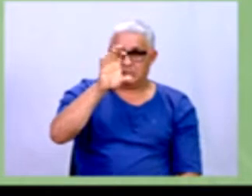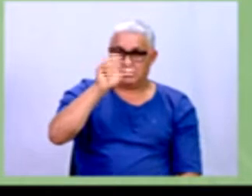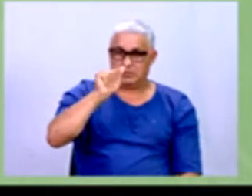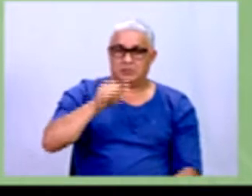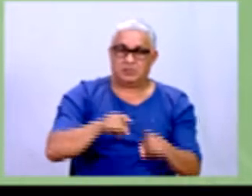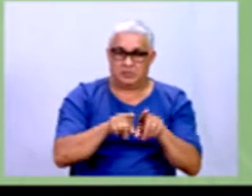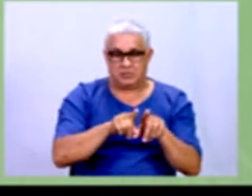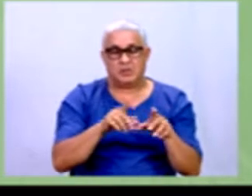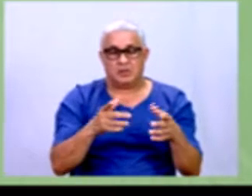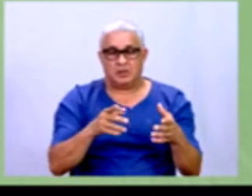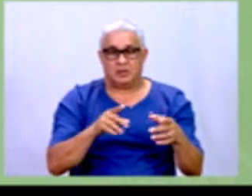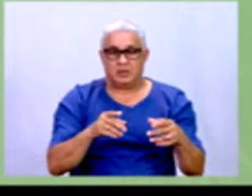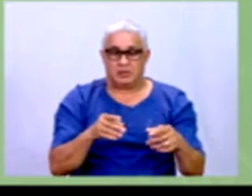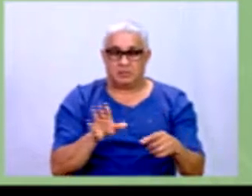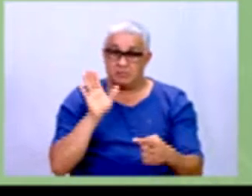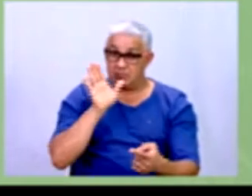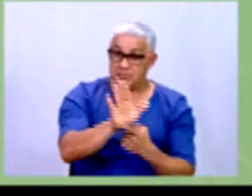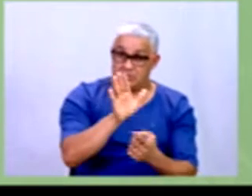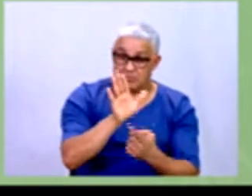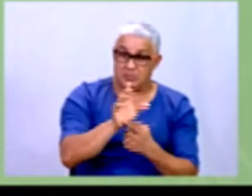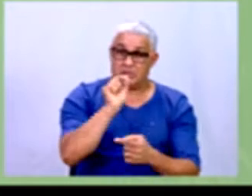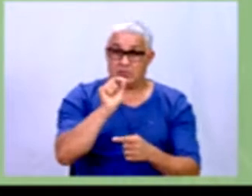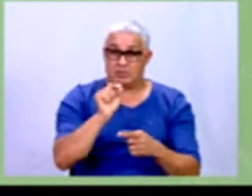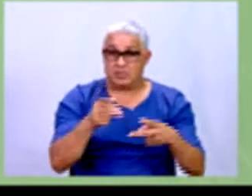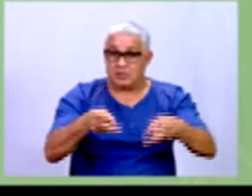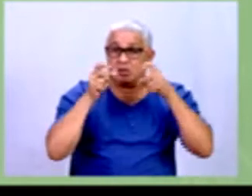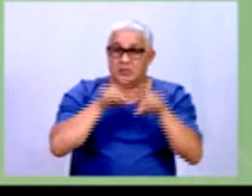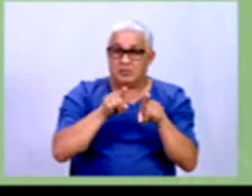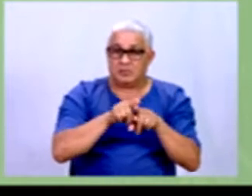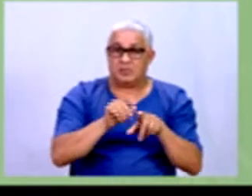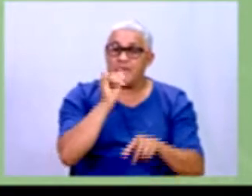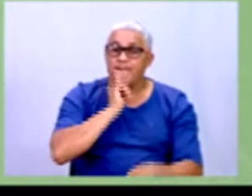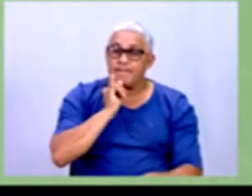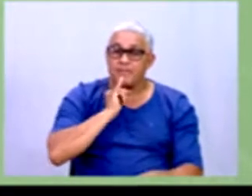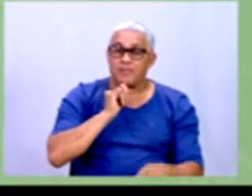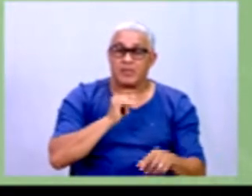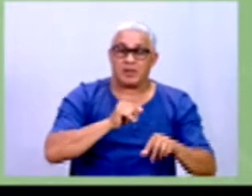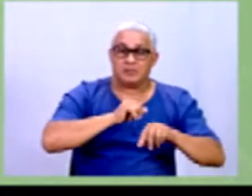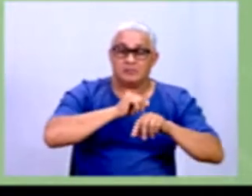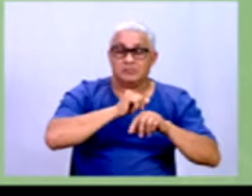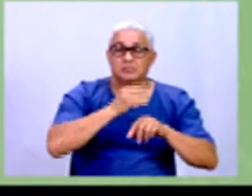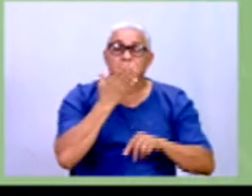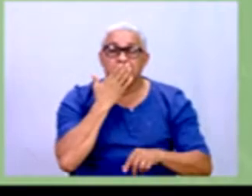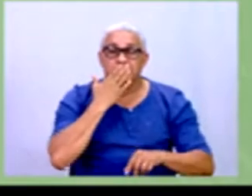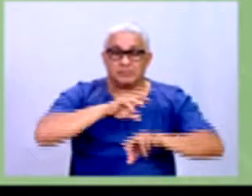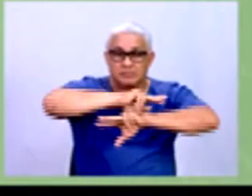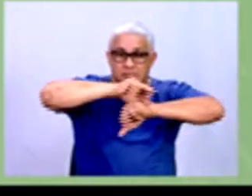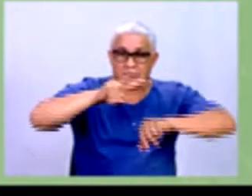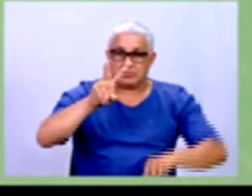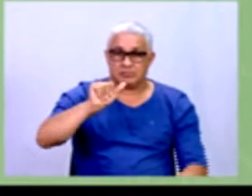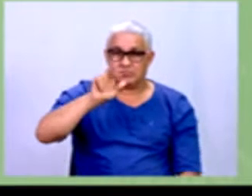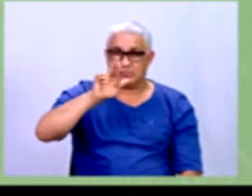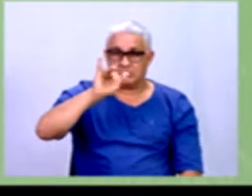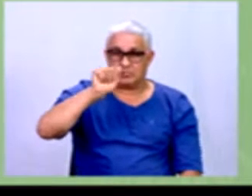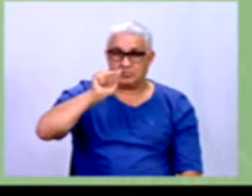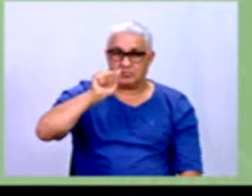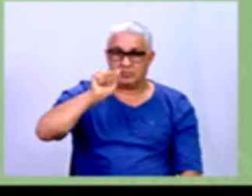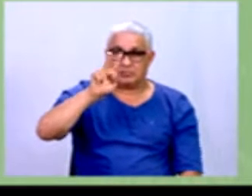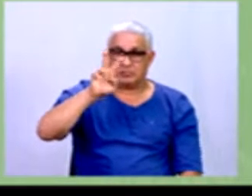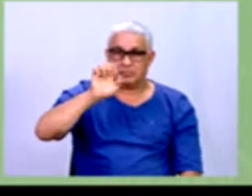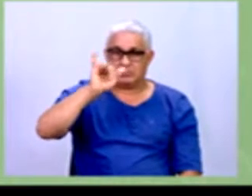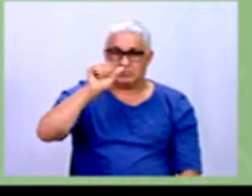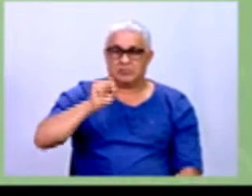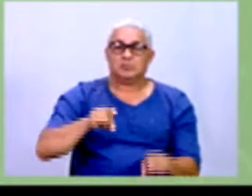estatísticos, identificar e exemplificar os tipos de variáveis, reconhecer e